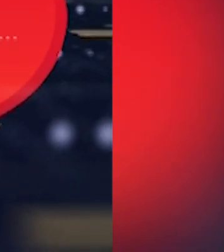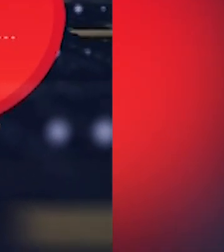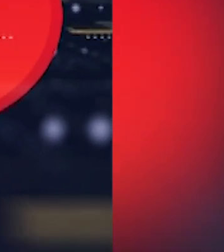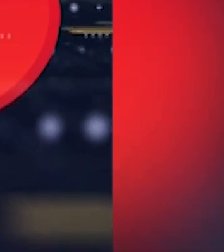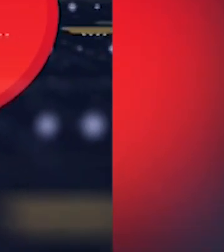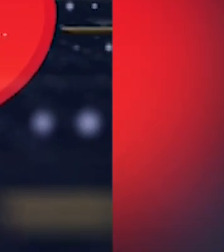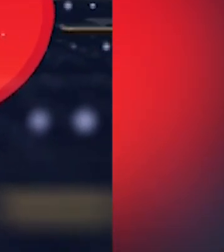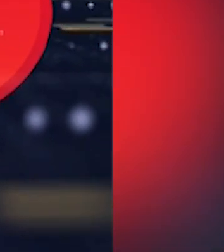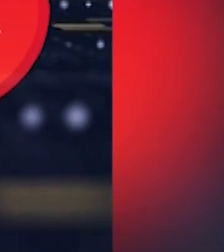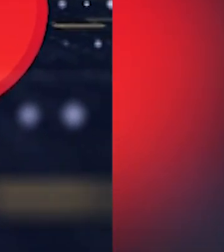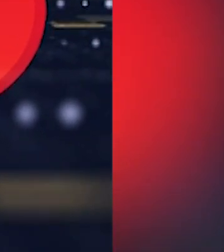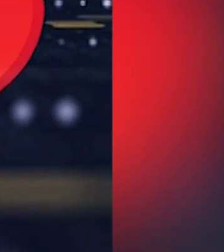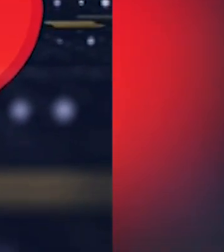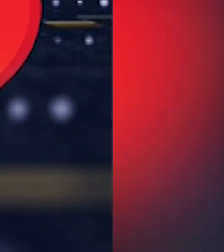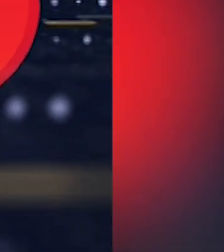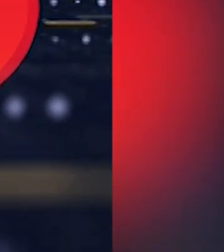até próximo